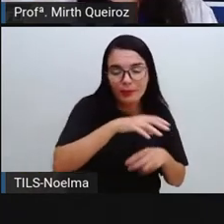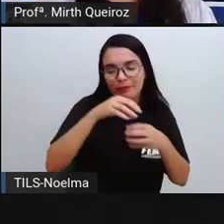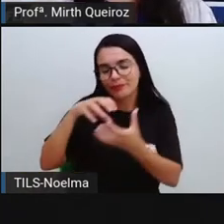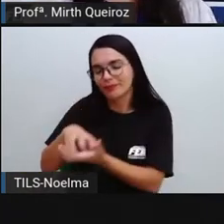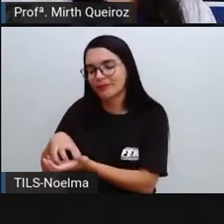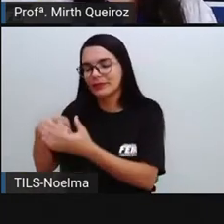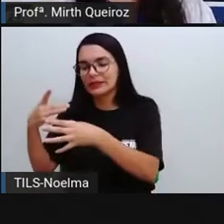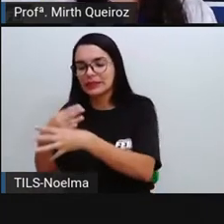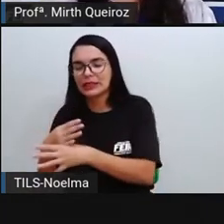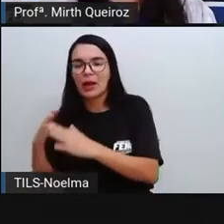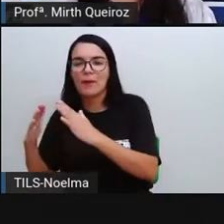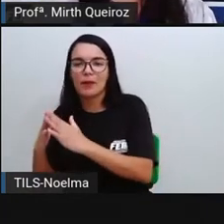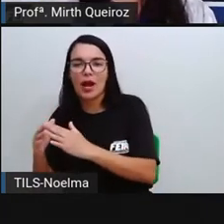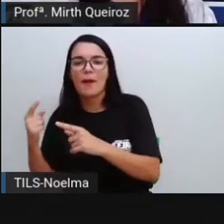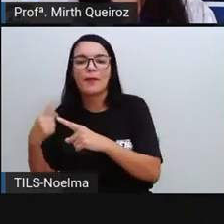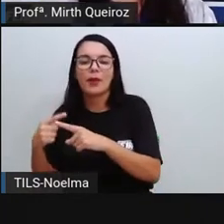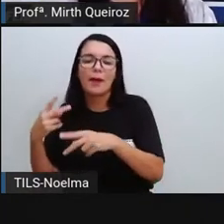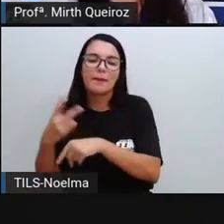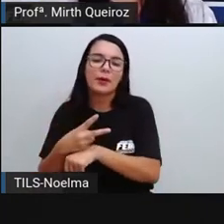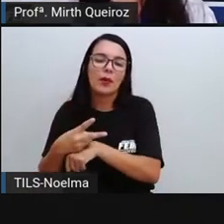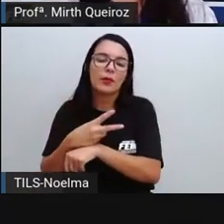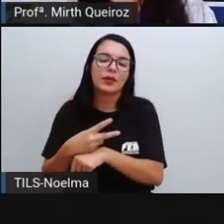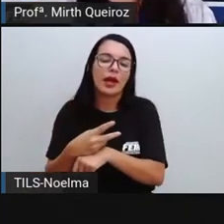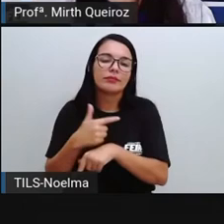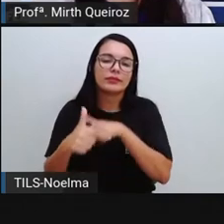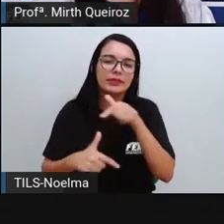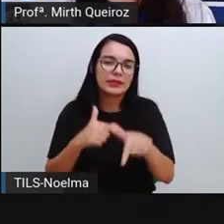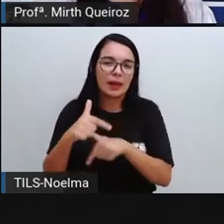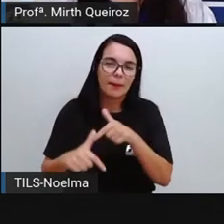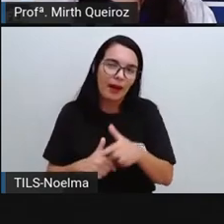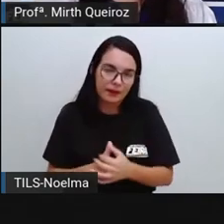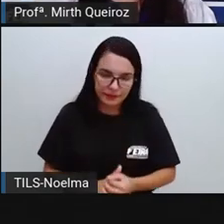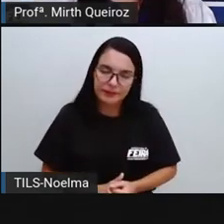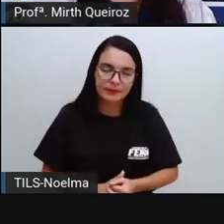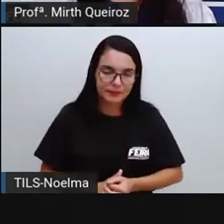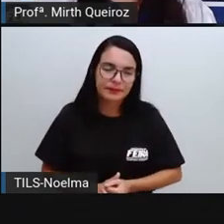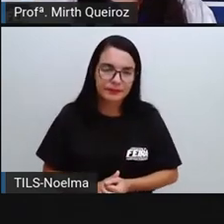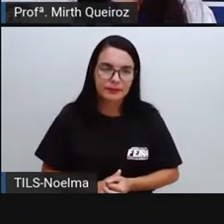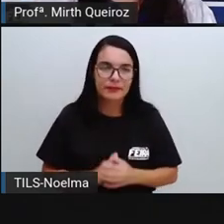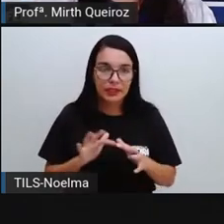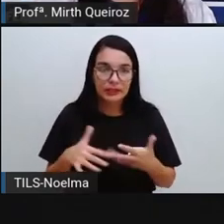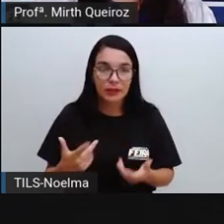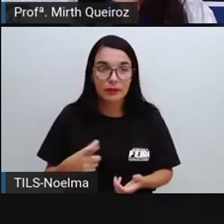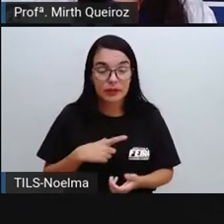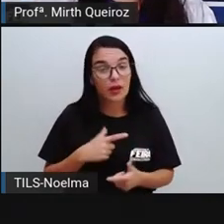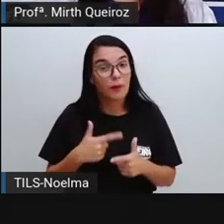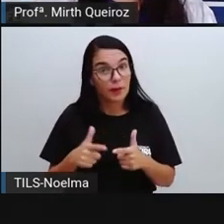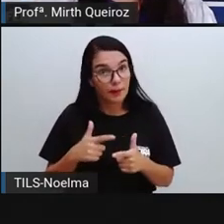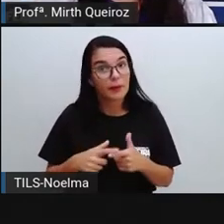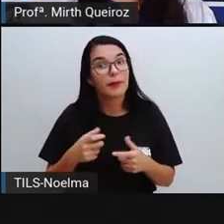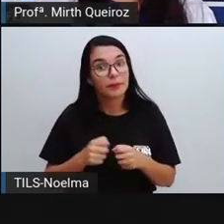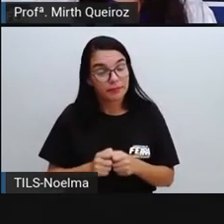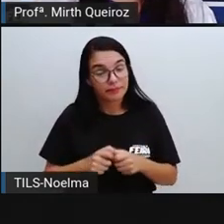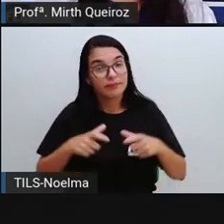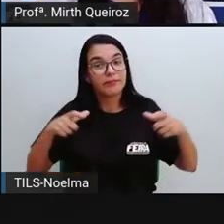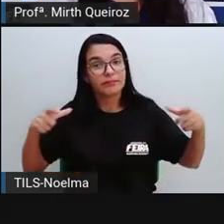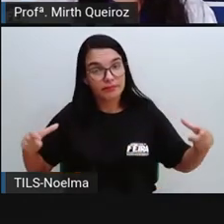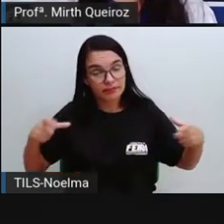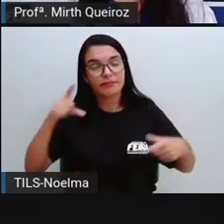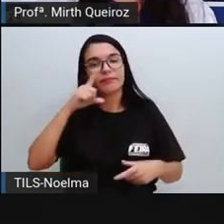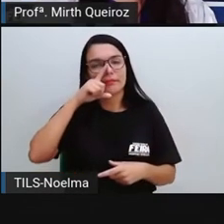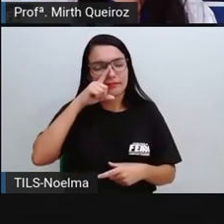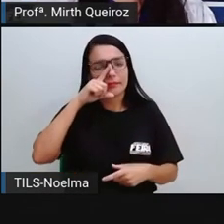as cidades à procura de emprego. E assim, nós teremos o êxodo rural, que é um problema muito grande